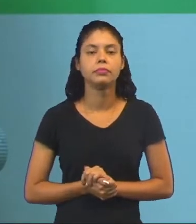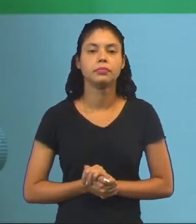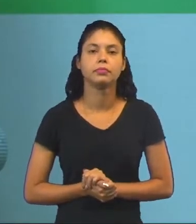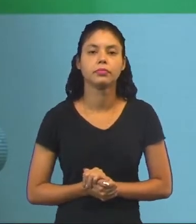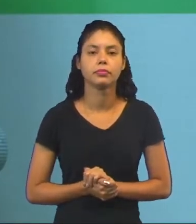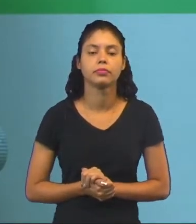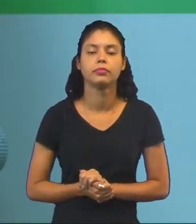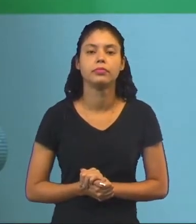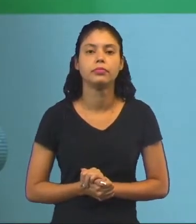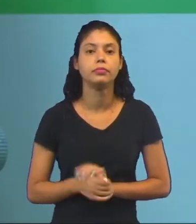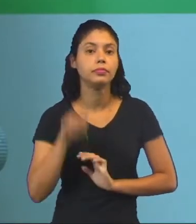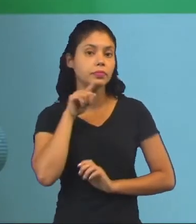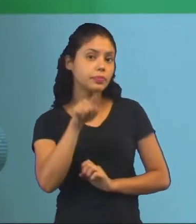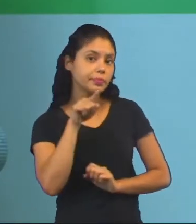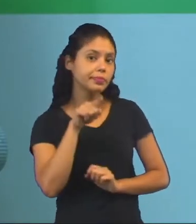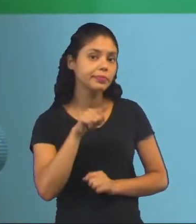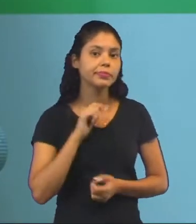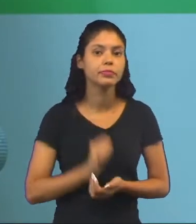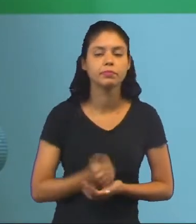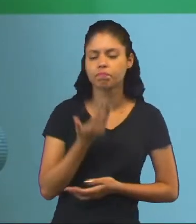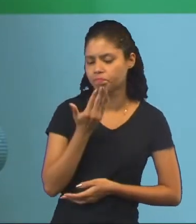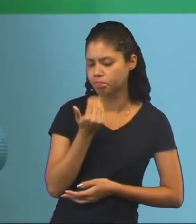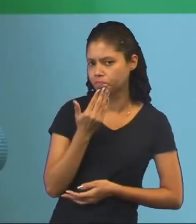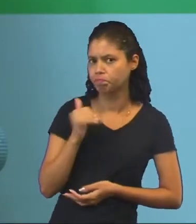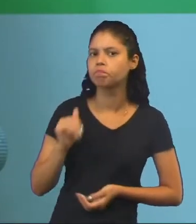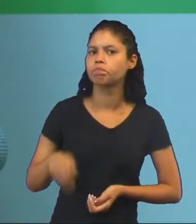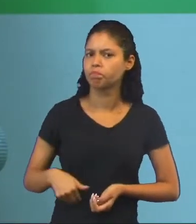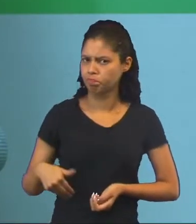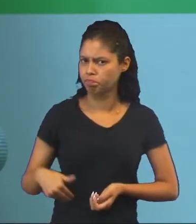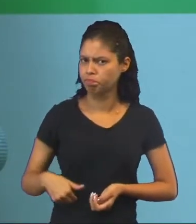pergunta. Olha só. Você está com fome?